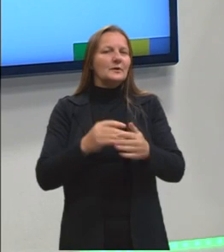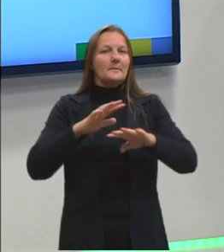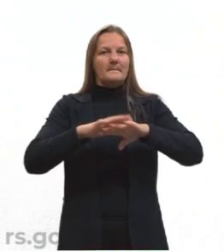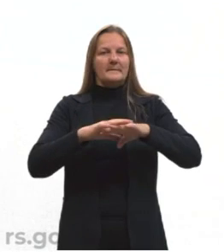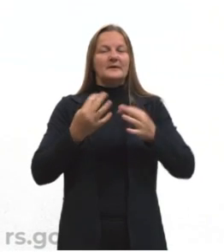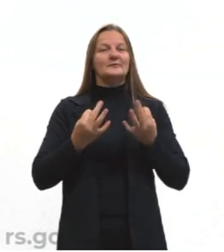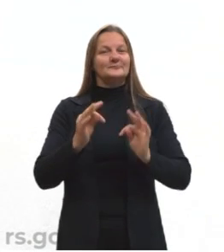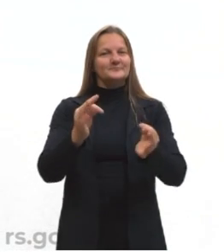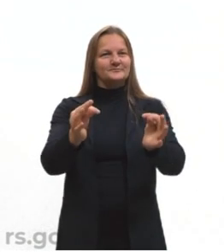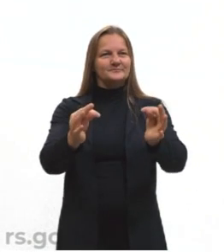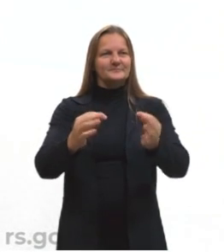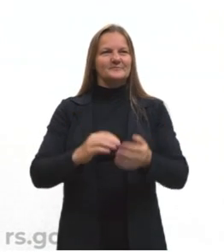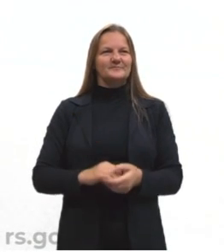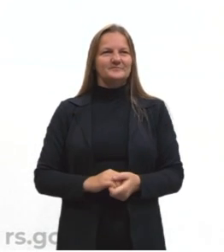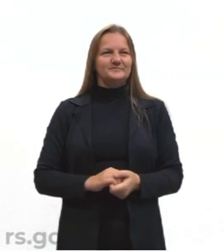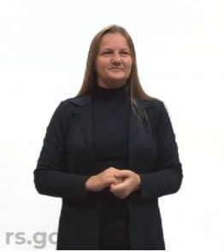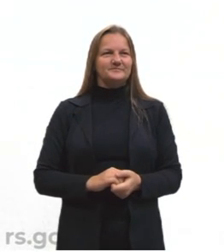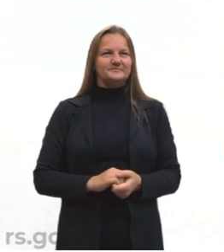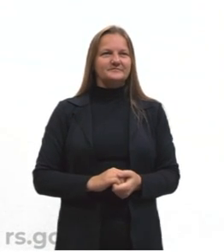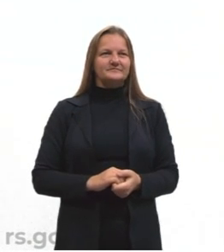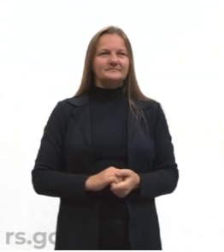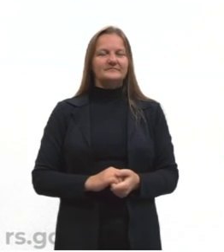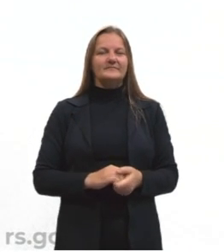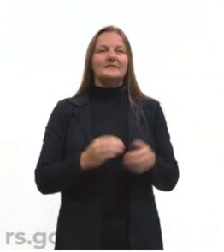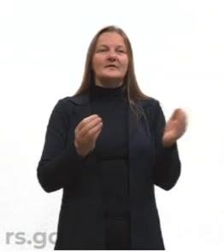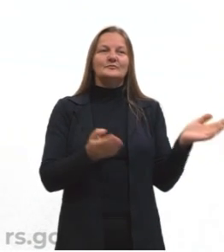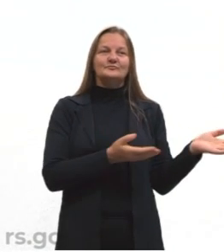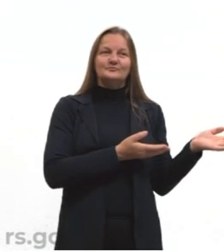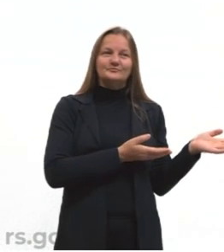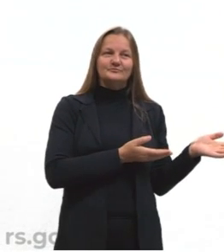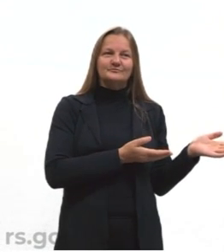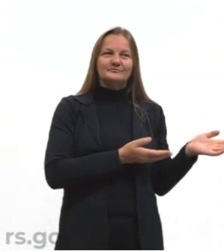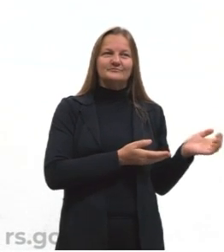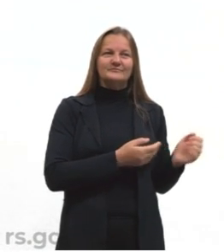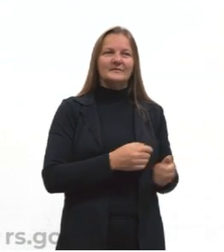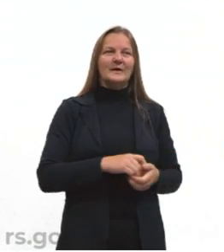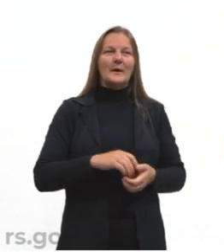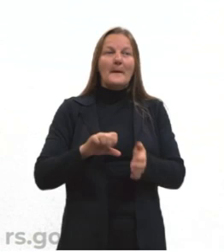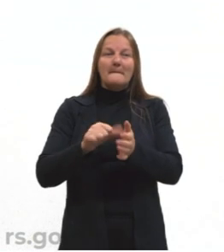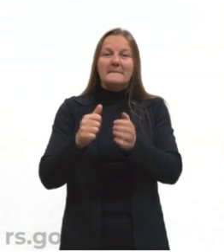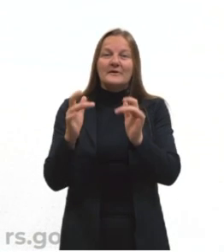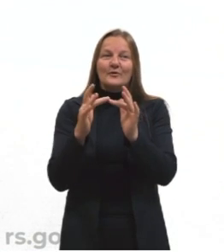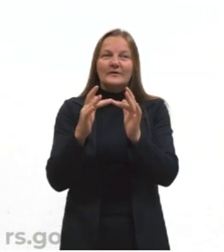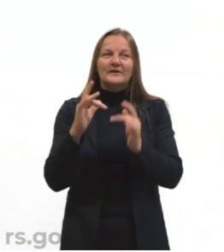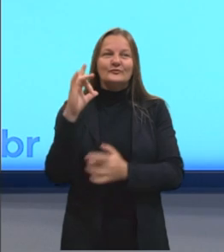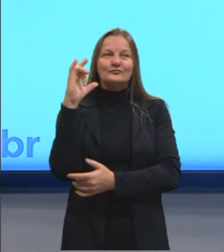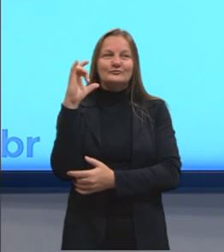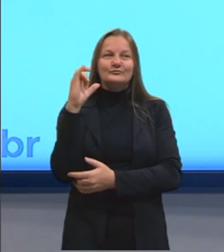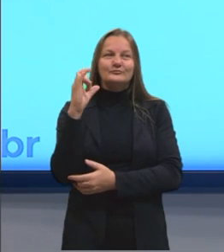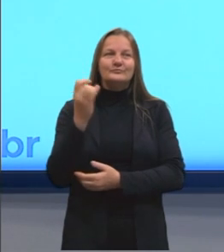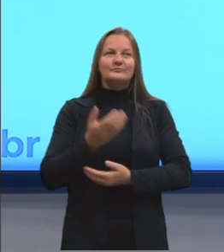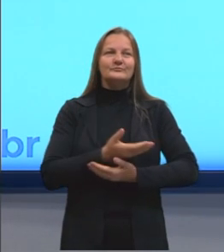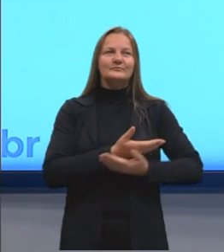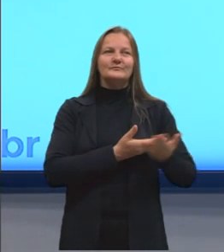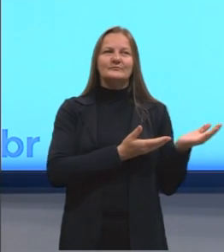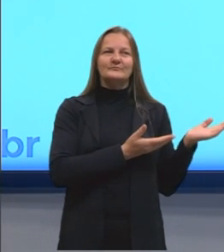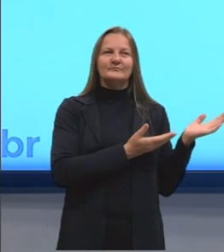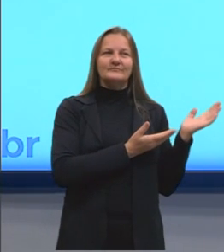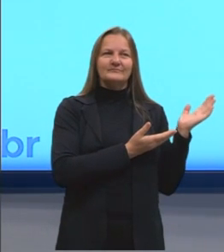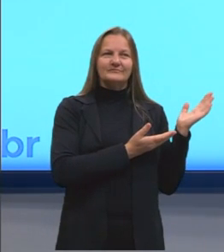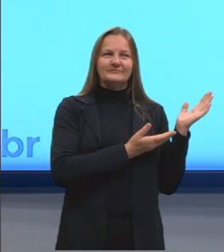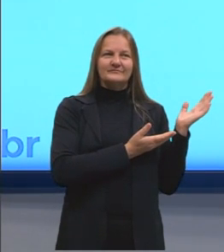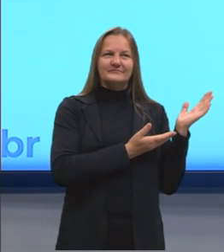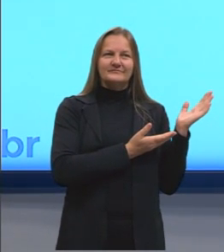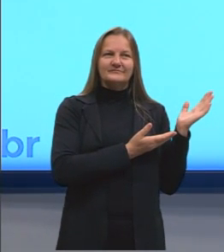e suas tecnologias. Eu deixo aqui para vocês, nesse primeiro slide, os contatos, o Instagram e